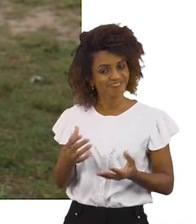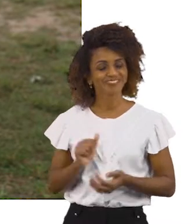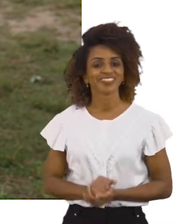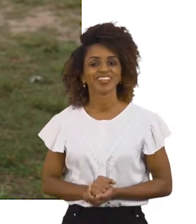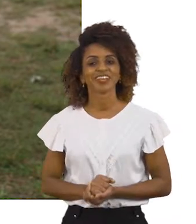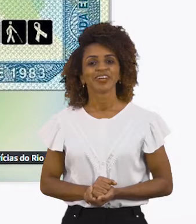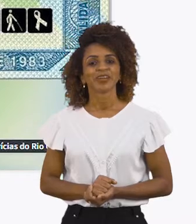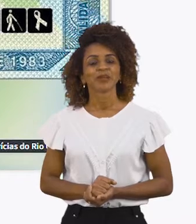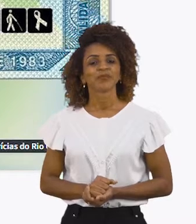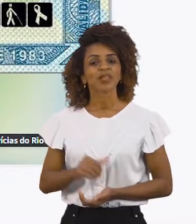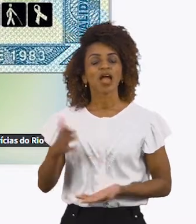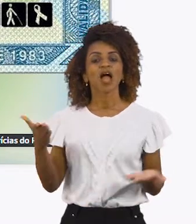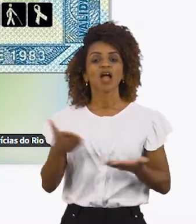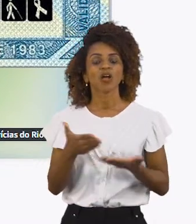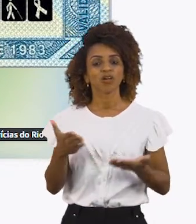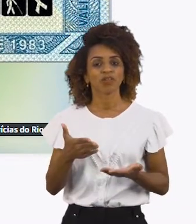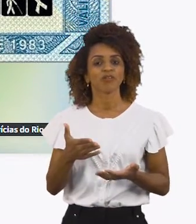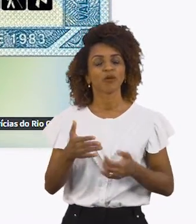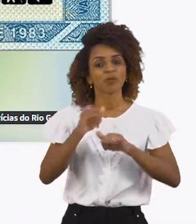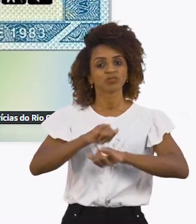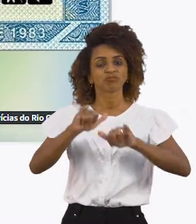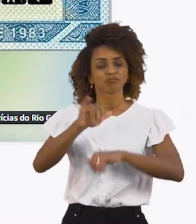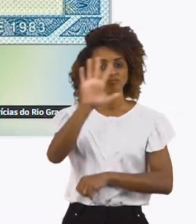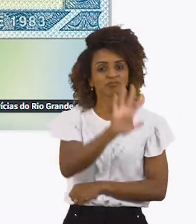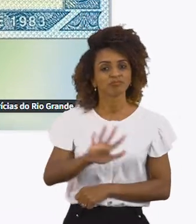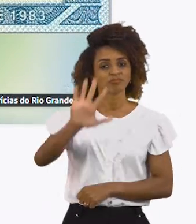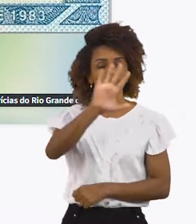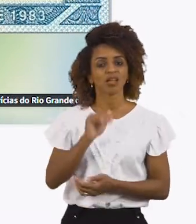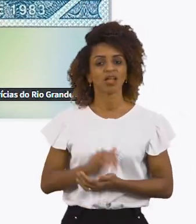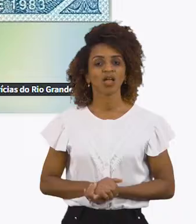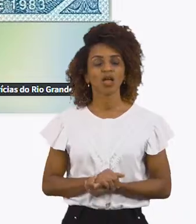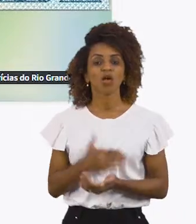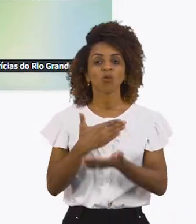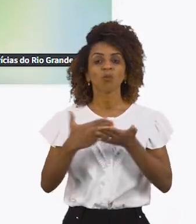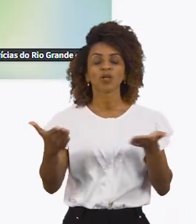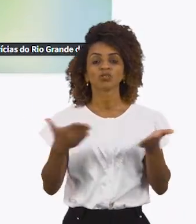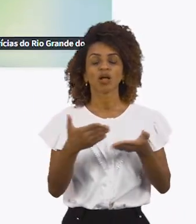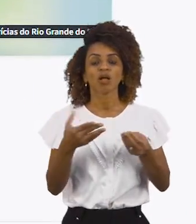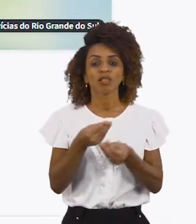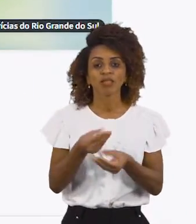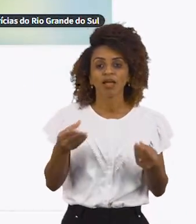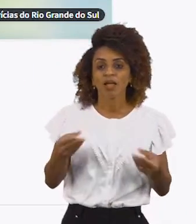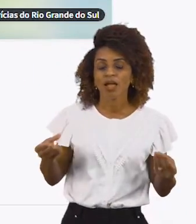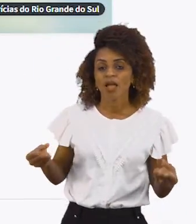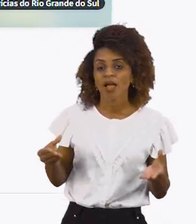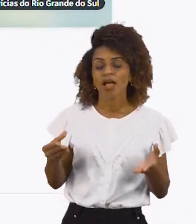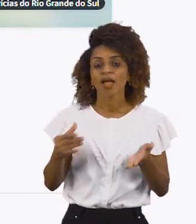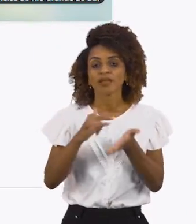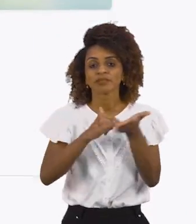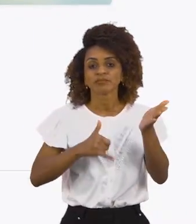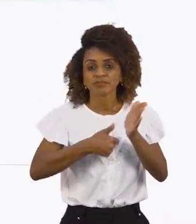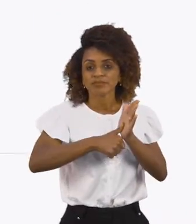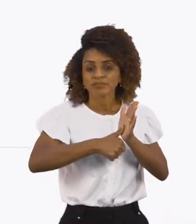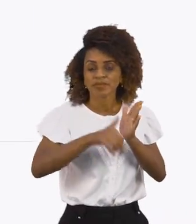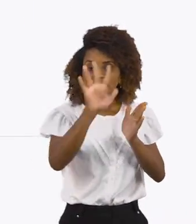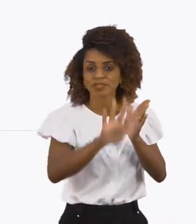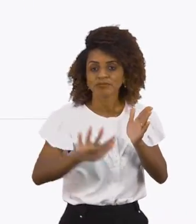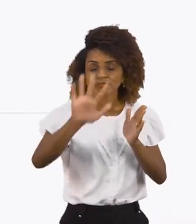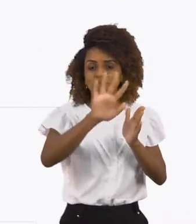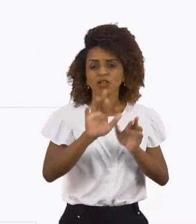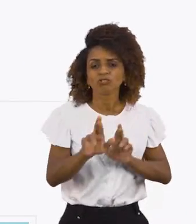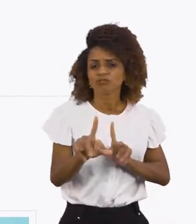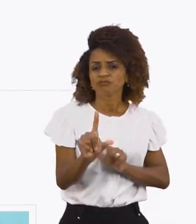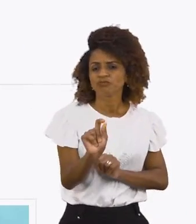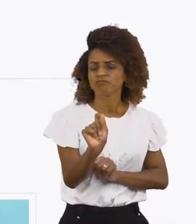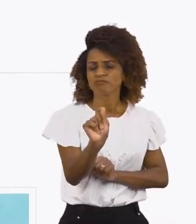a iniciativa. Vamos ao nosso destaque nacional. Começou a ser emitida a nova carteira de identidade nacional. E